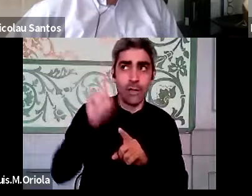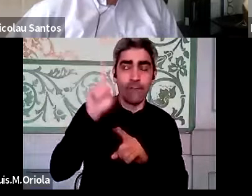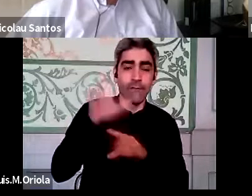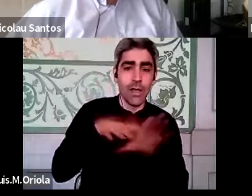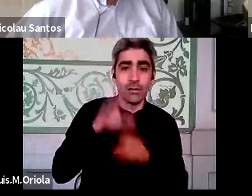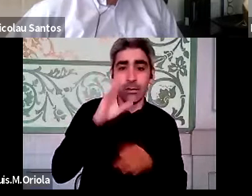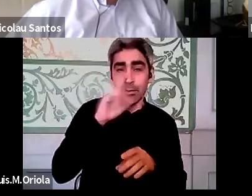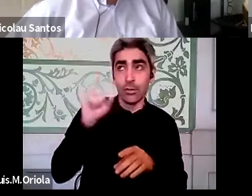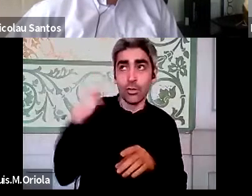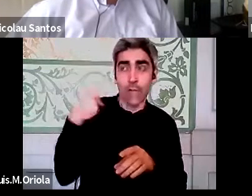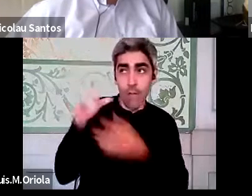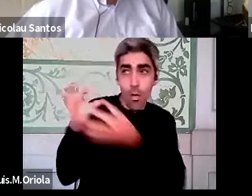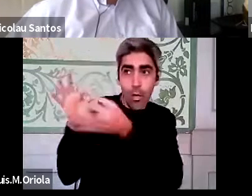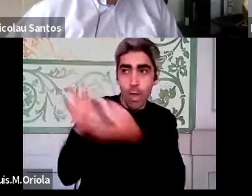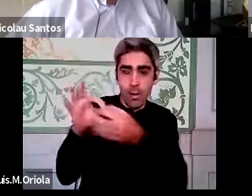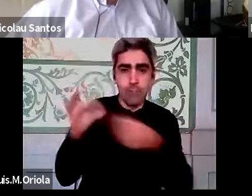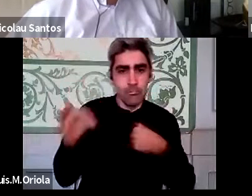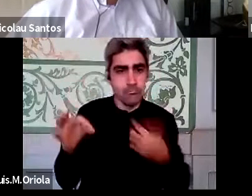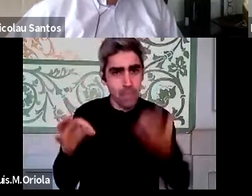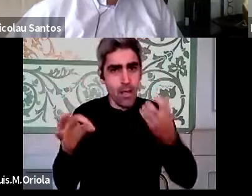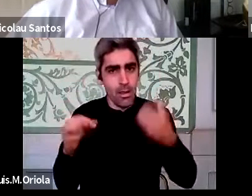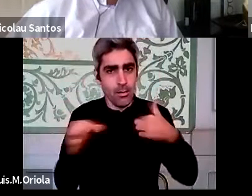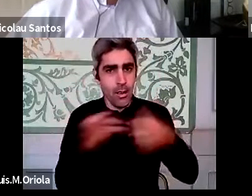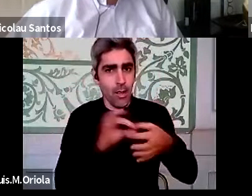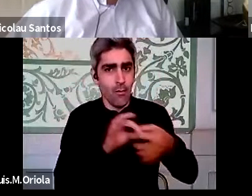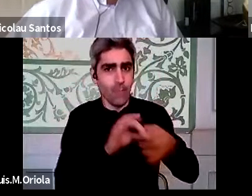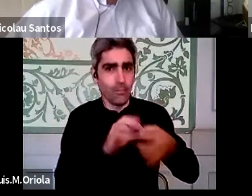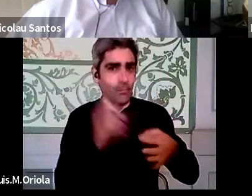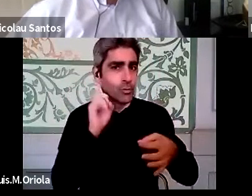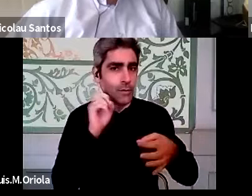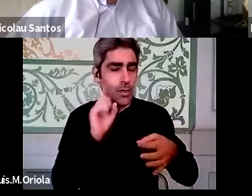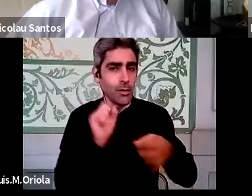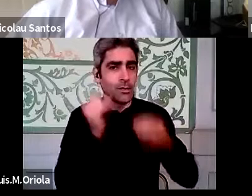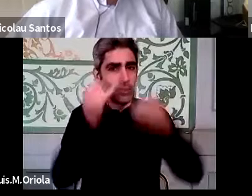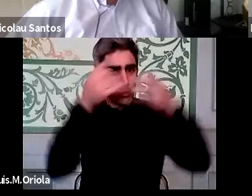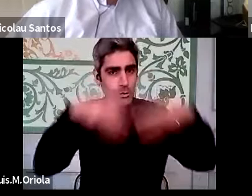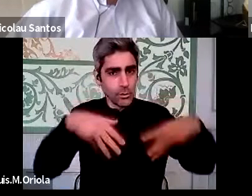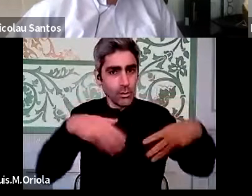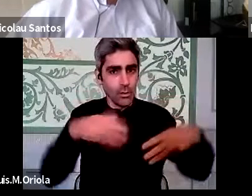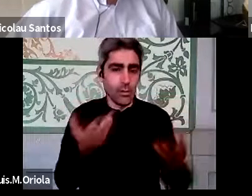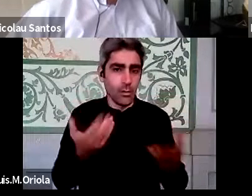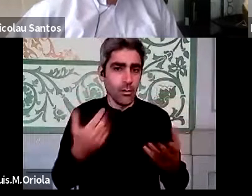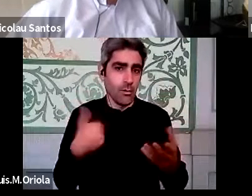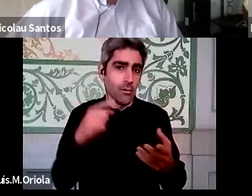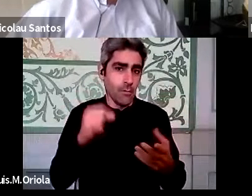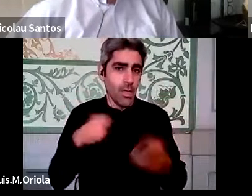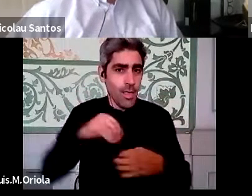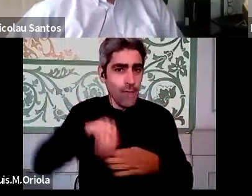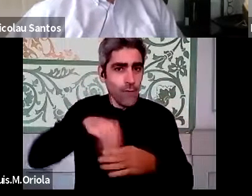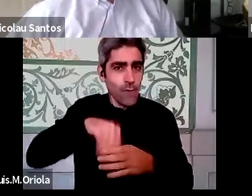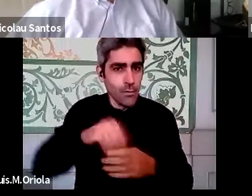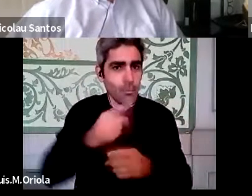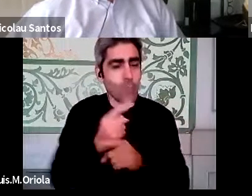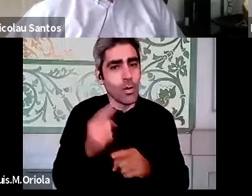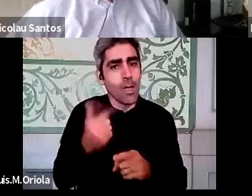portanto se o nosso chefe está a colaborar, nós queremos que a colaboração, isso é uma coisa que é importante para a nossa organização, e portanto eu também me envolvi nisto porque eu